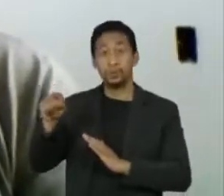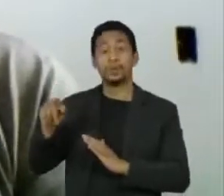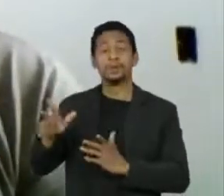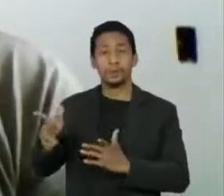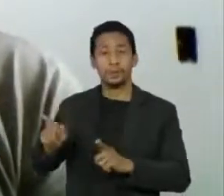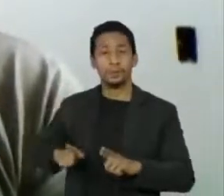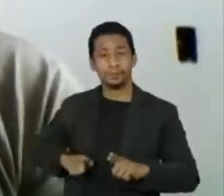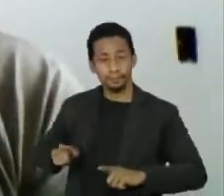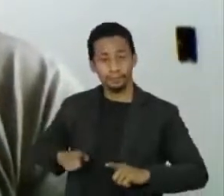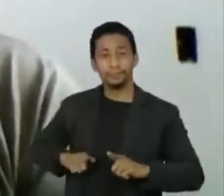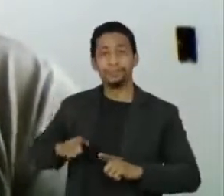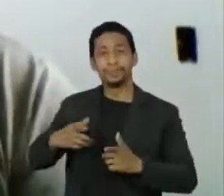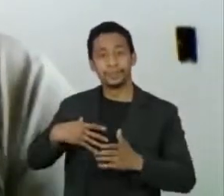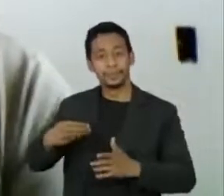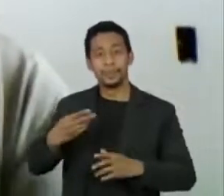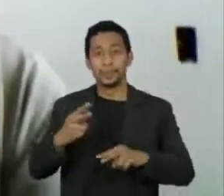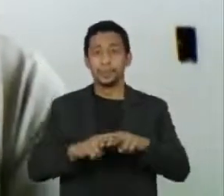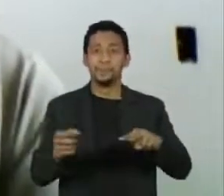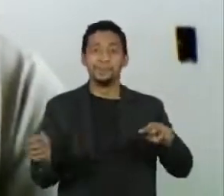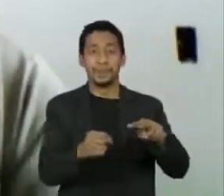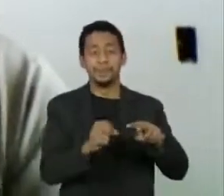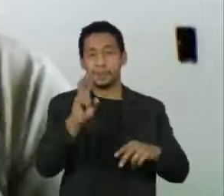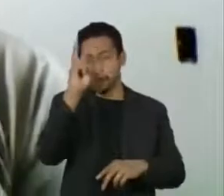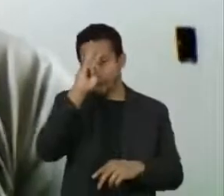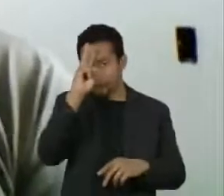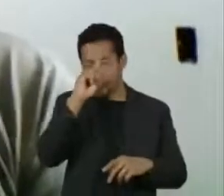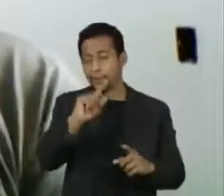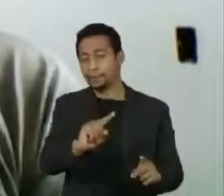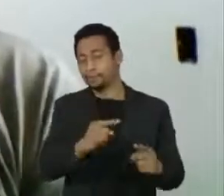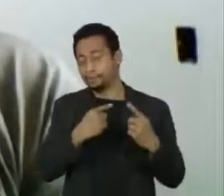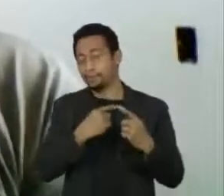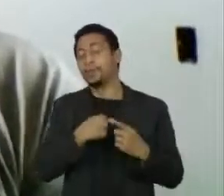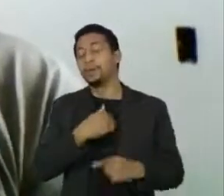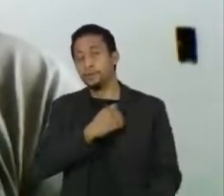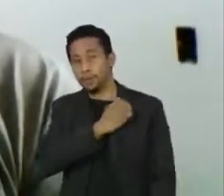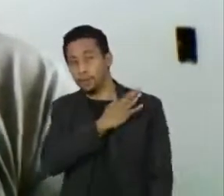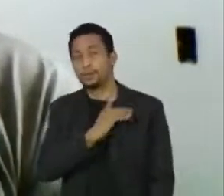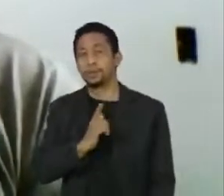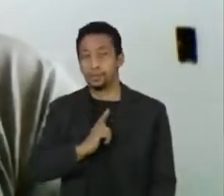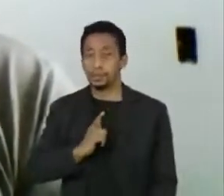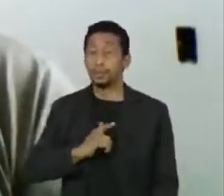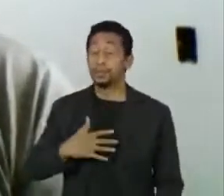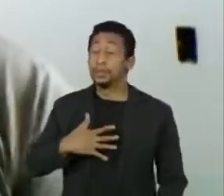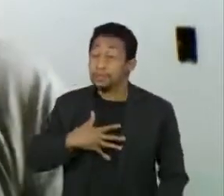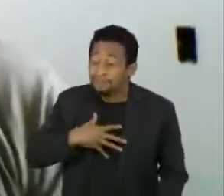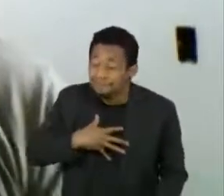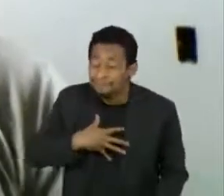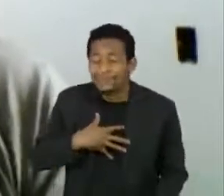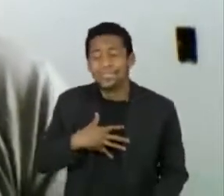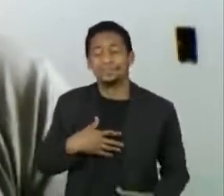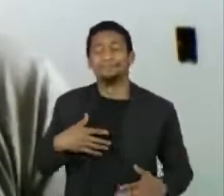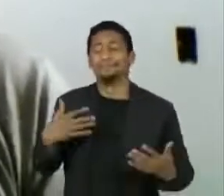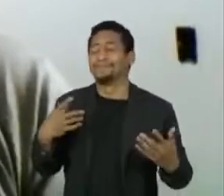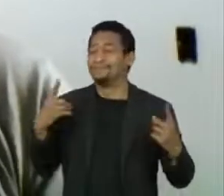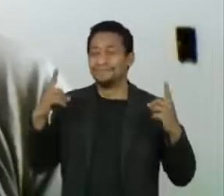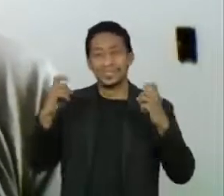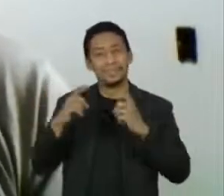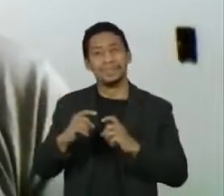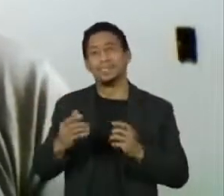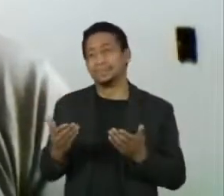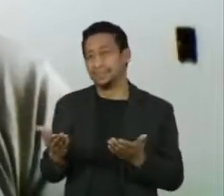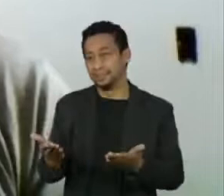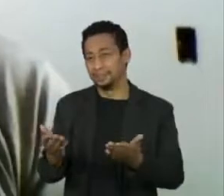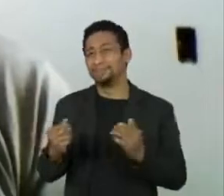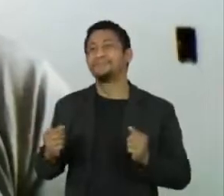ela lembra do preconceito contra ela. Para mim foi muito doloroso passar por esse processo de